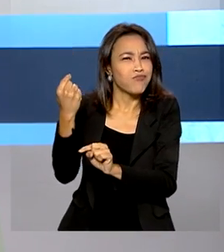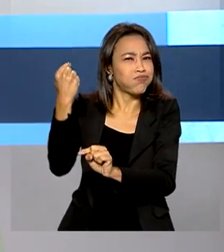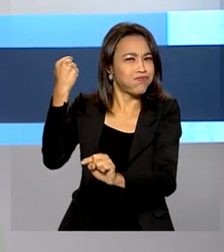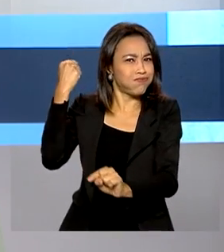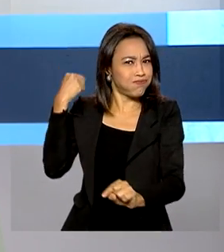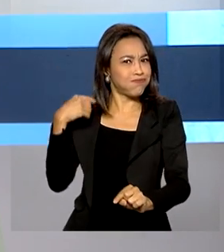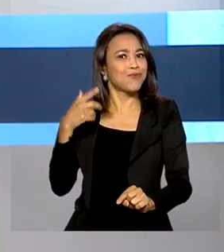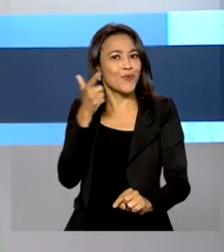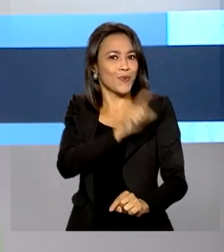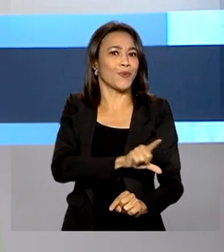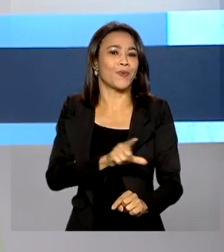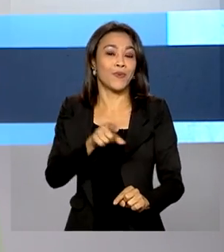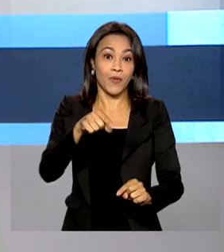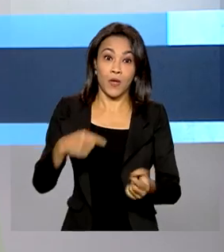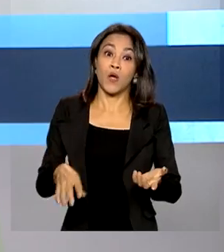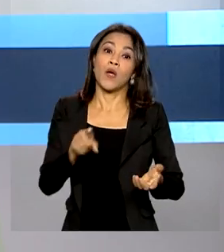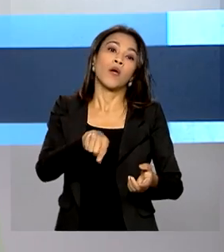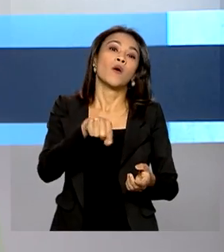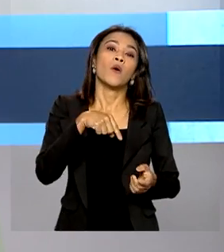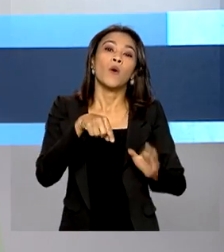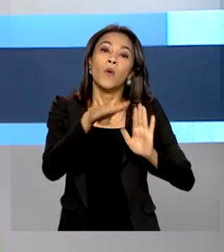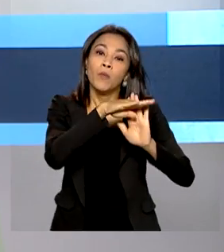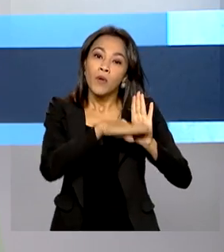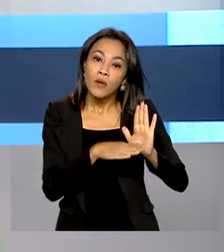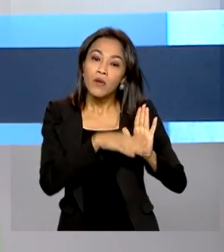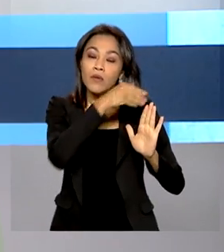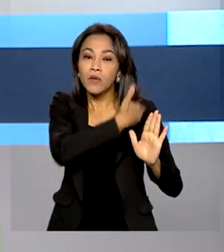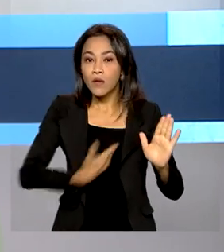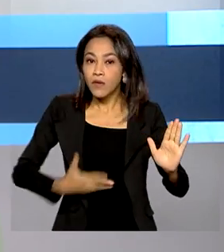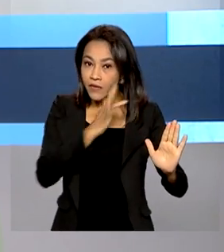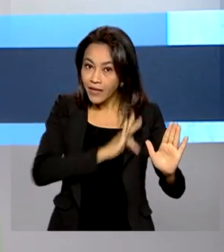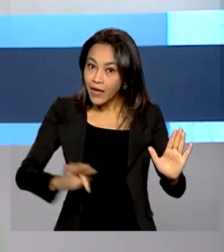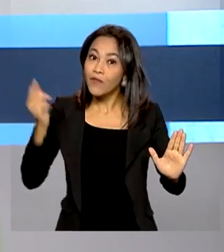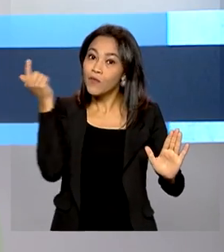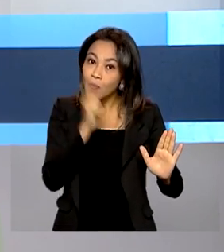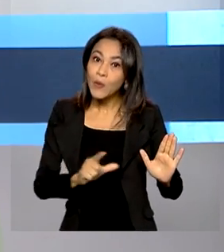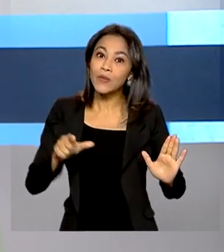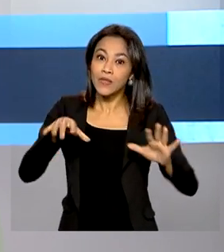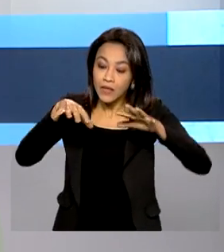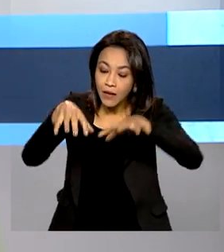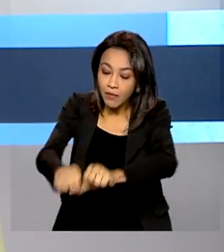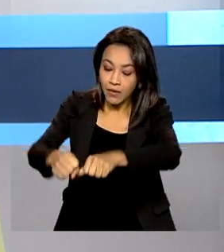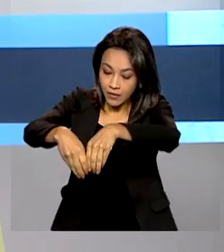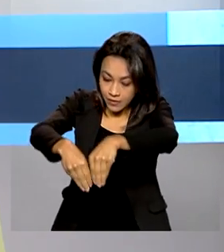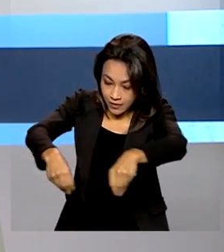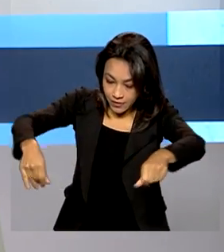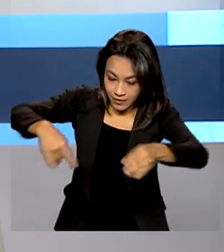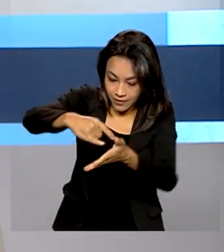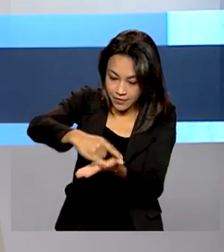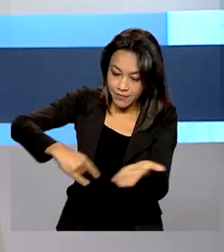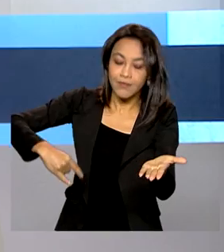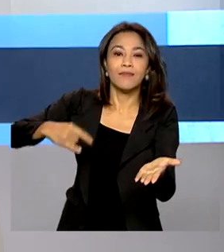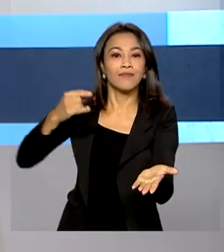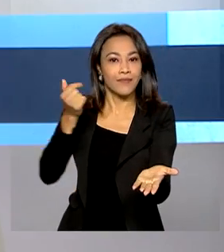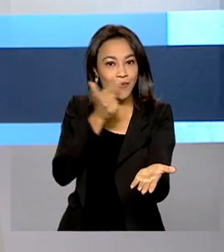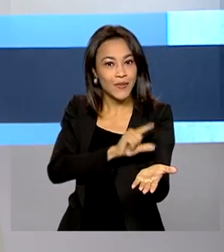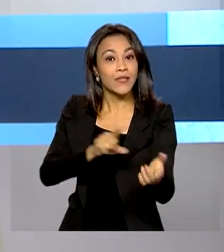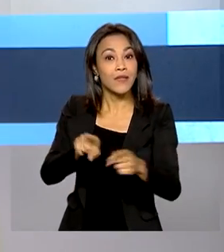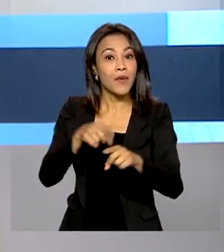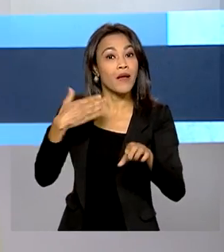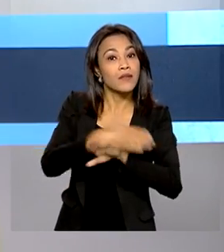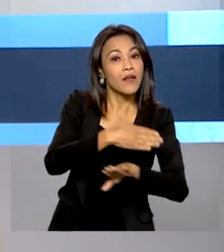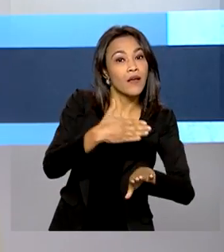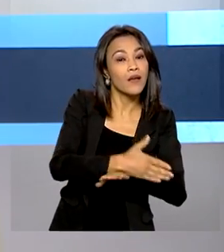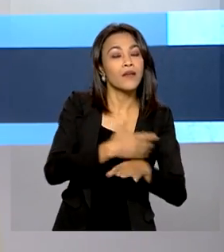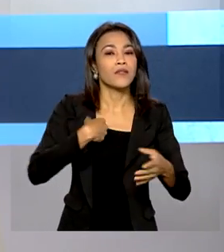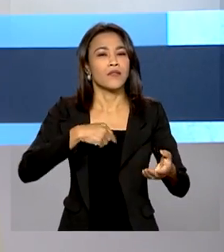crédito fundiário do governo federal, o Terra Brasil, elas terão em mãos a escritura da própria terra, além do acesso a recursos para